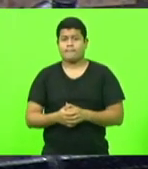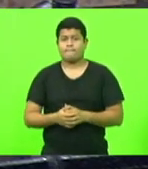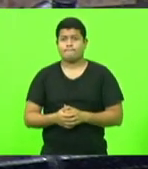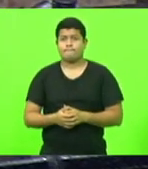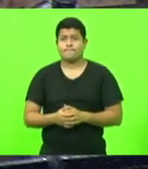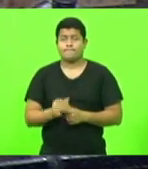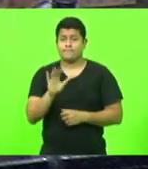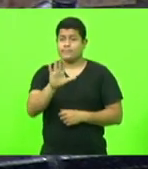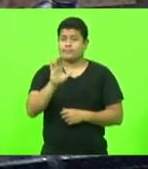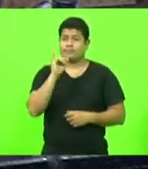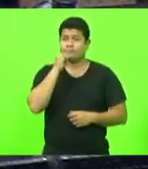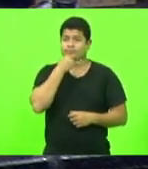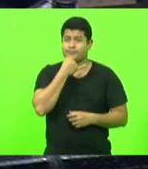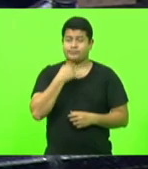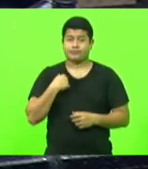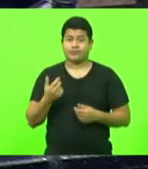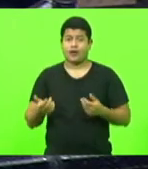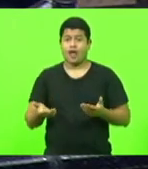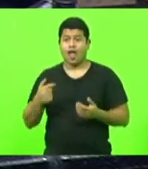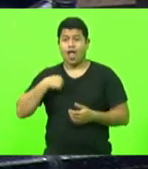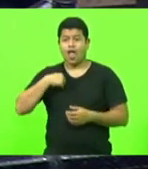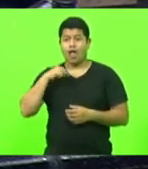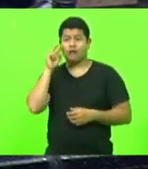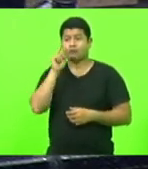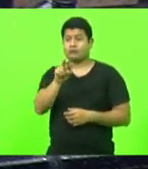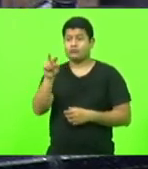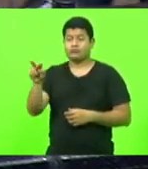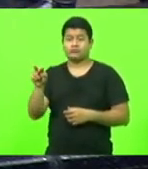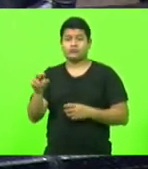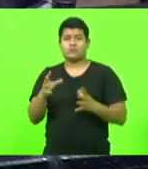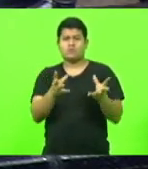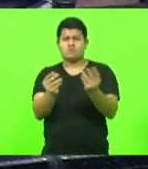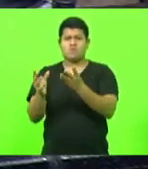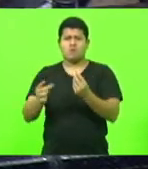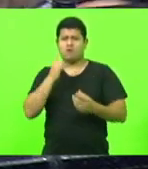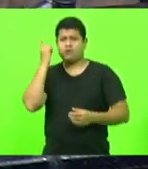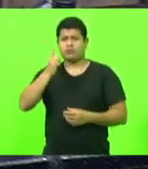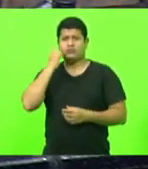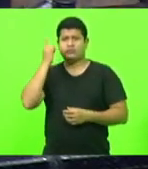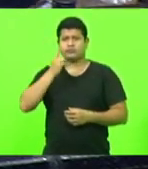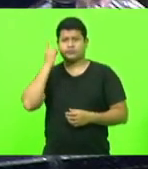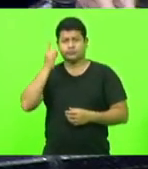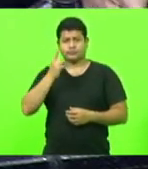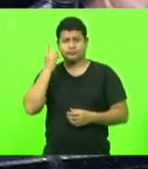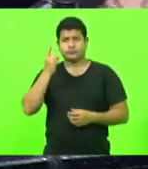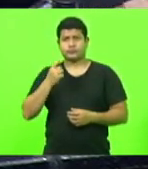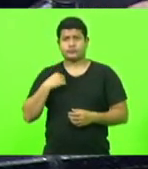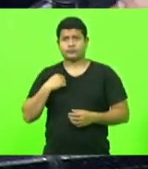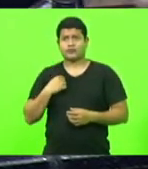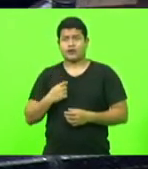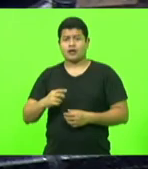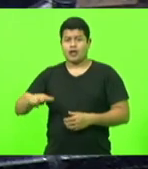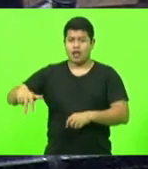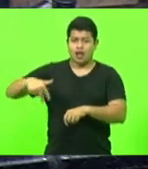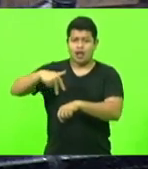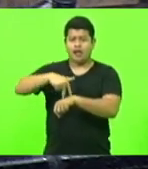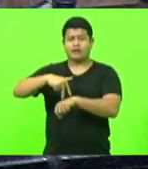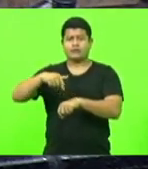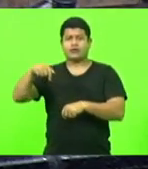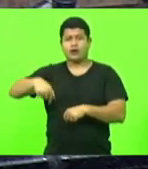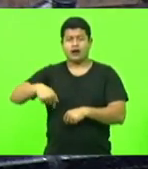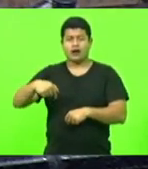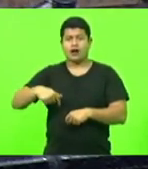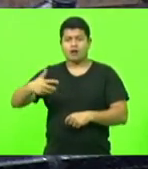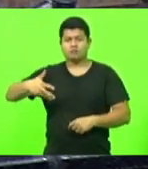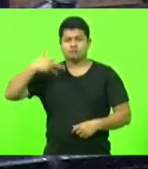Infelizmente, eu vejo um monte de deputados durante essa pandemia encher a boca, subir no plenário para